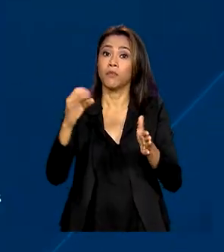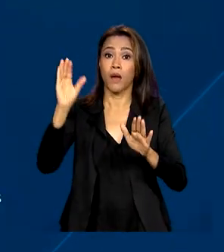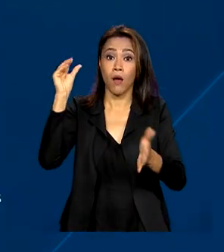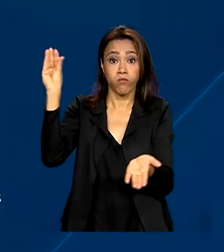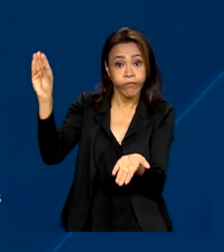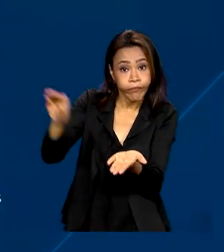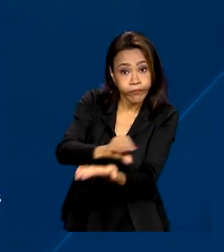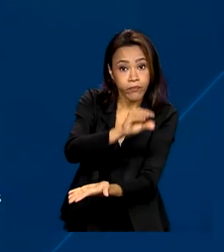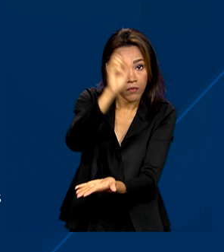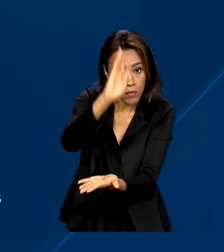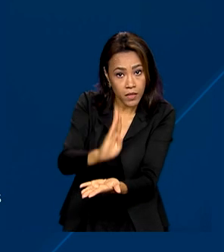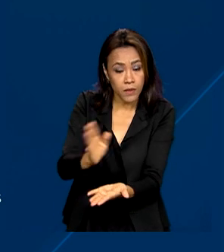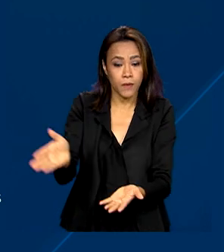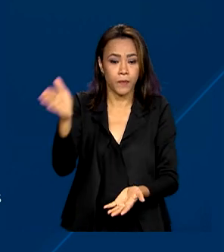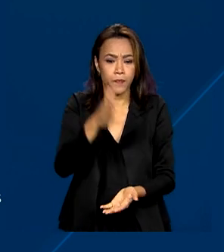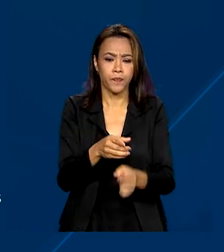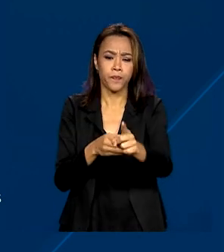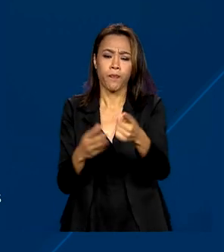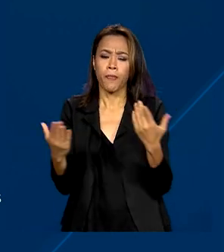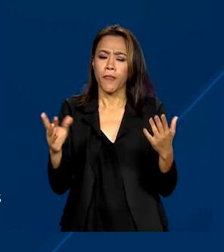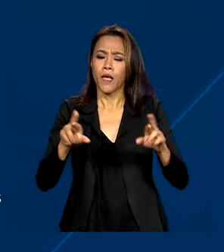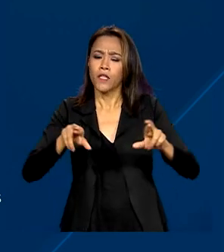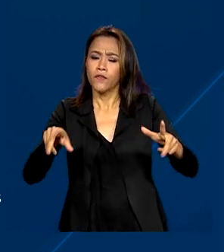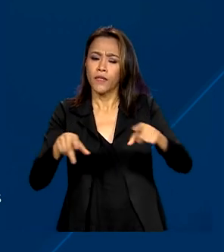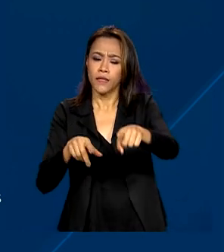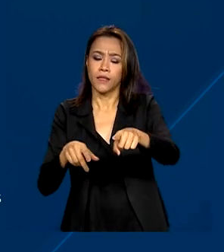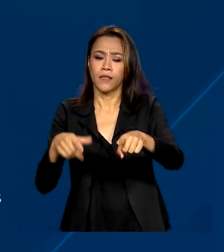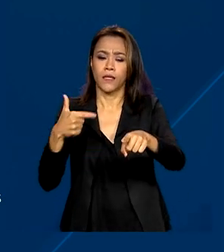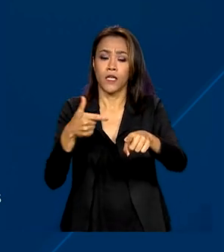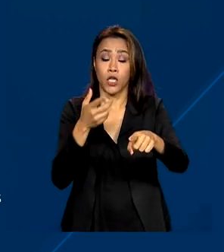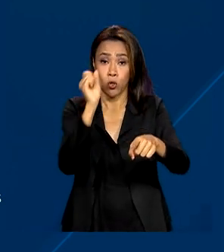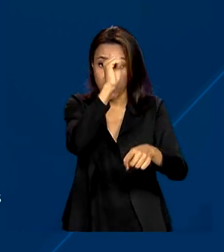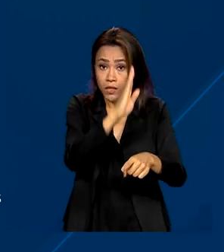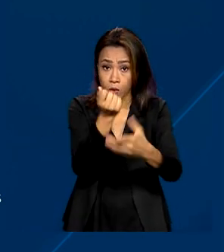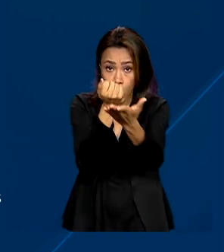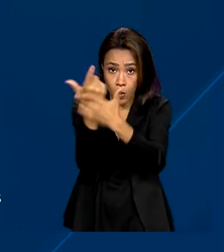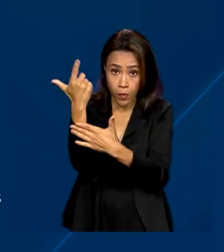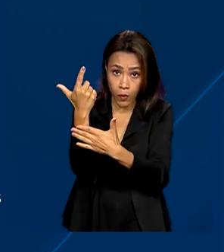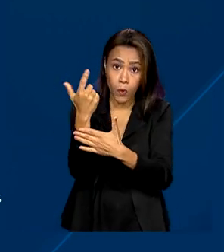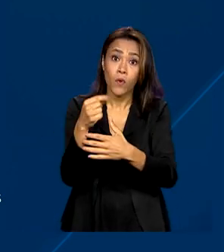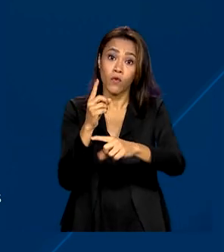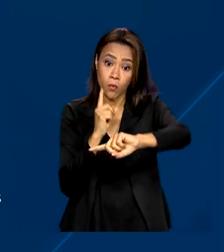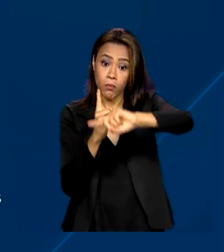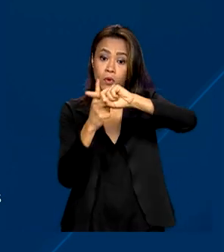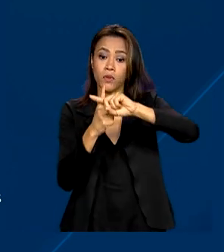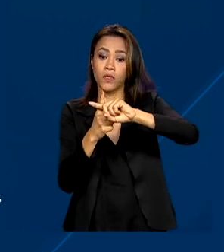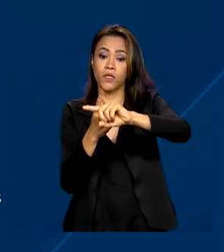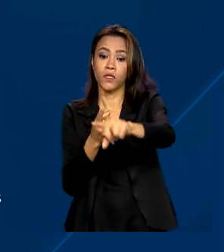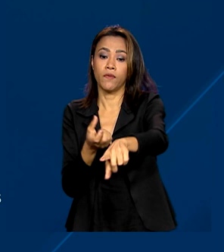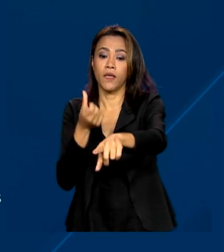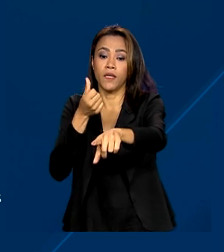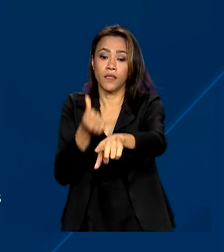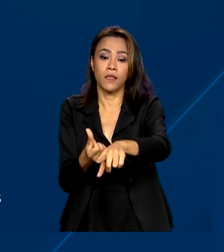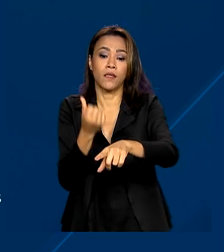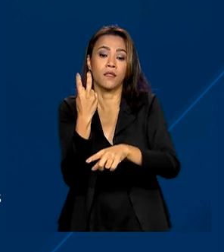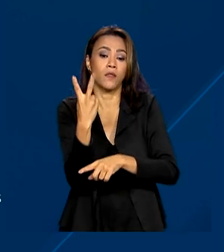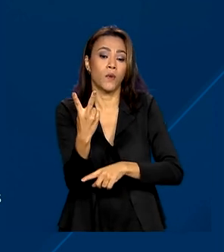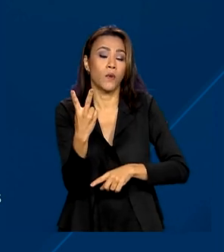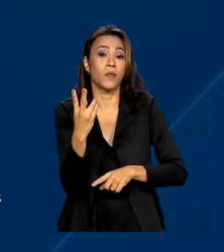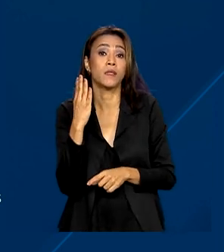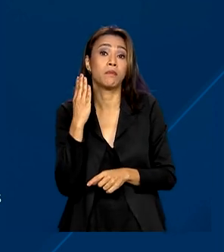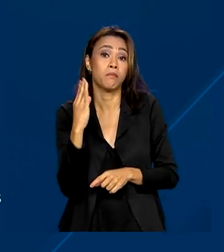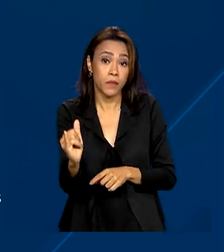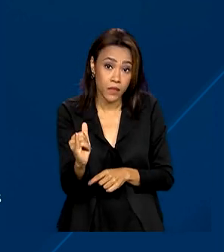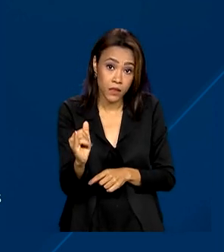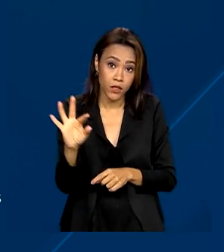a diferença entre o que foi exportado e o que o Brasil comprou lá de fora ficou positiva em 62 bilhões